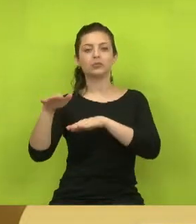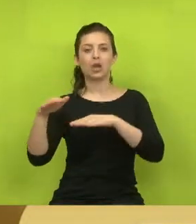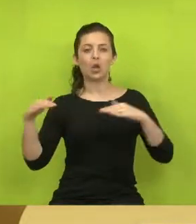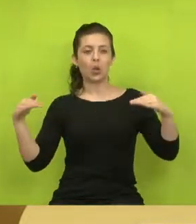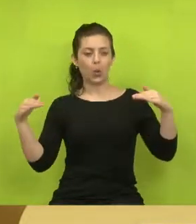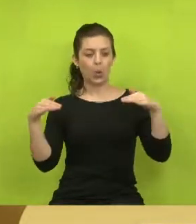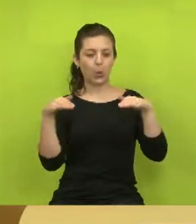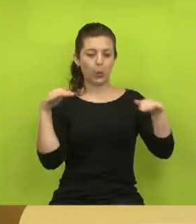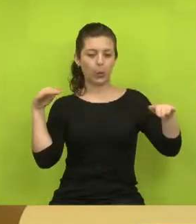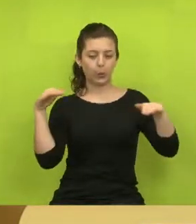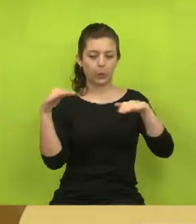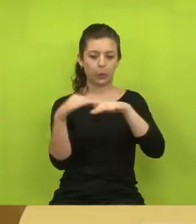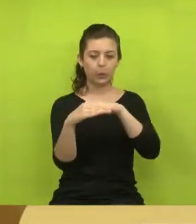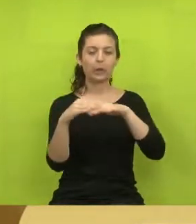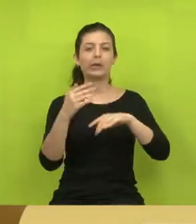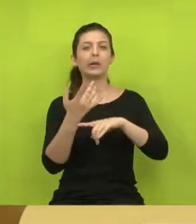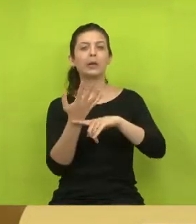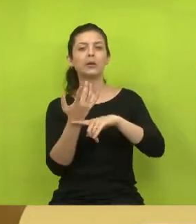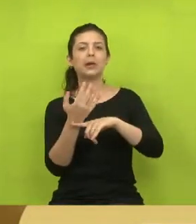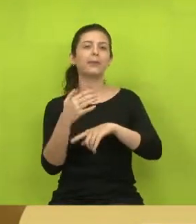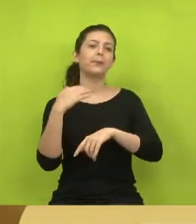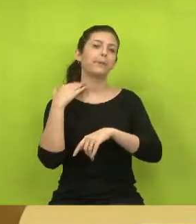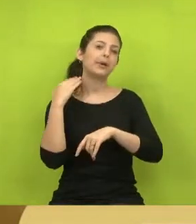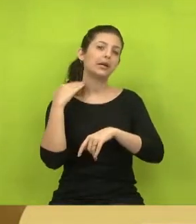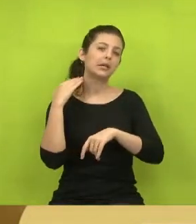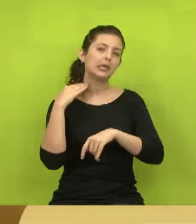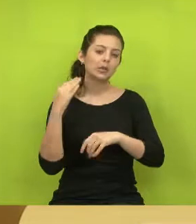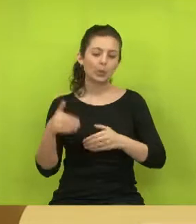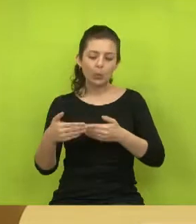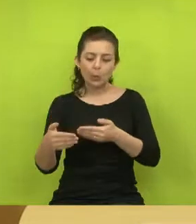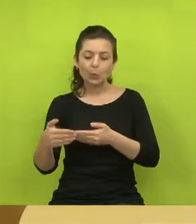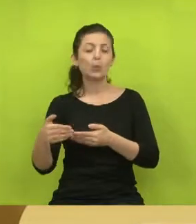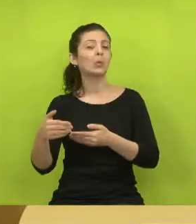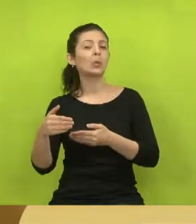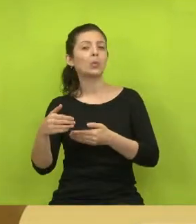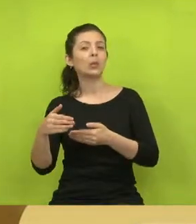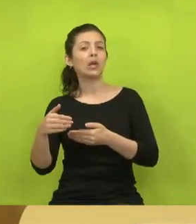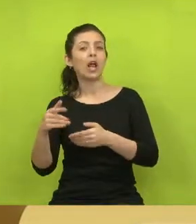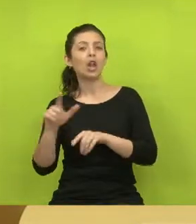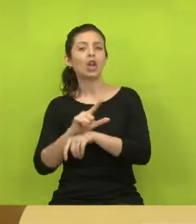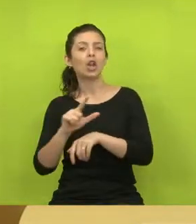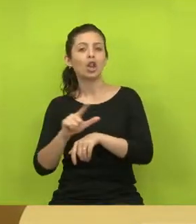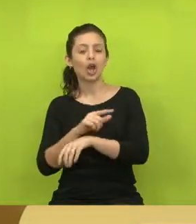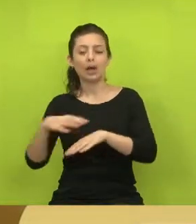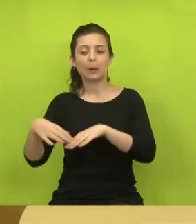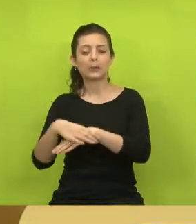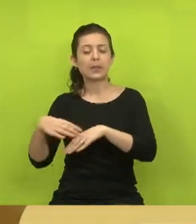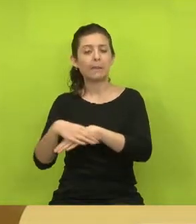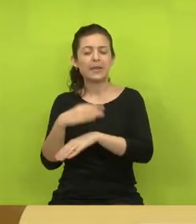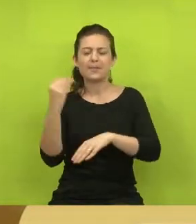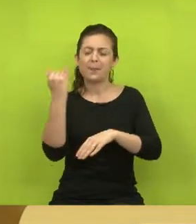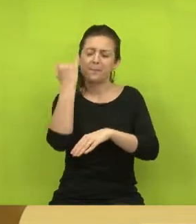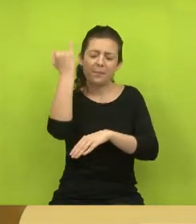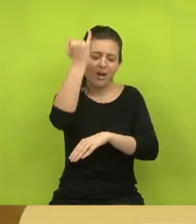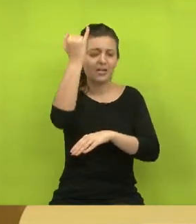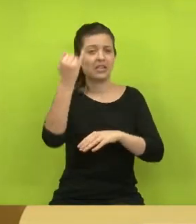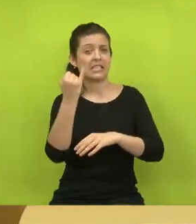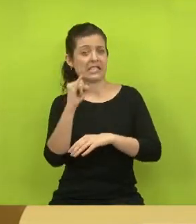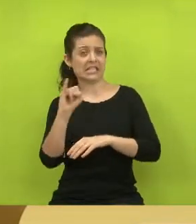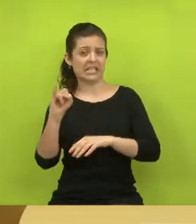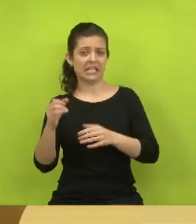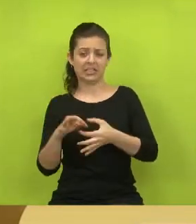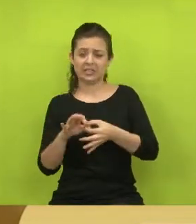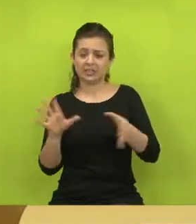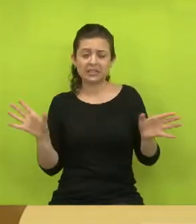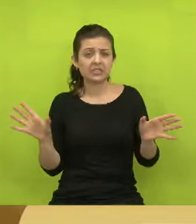cruza ali em frente ao Banco Santander, na esquina da Oscar Calçados. Seria muito importante se isso acontecesse no